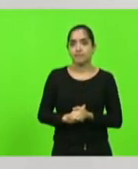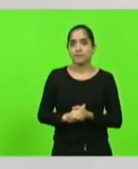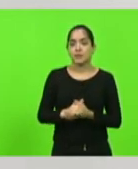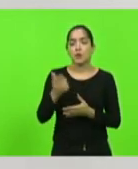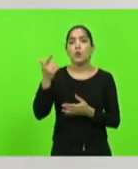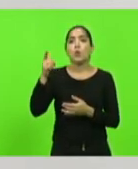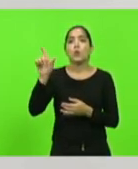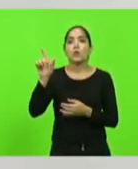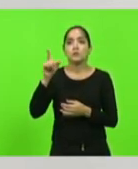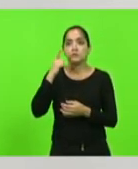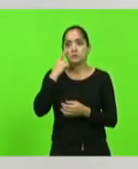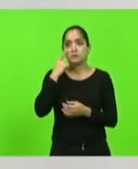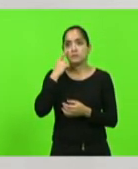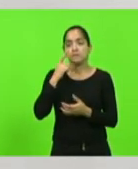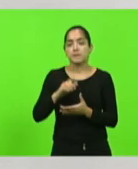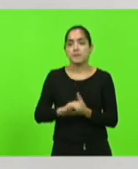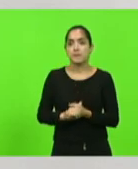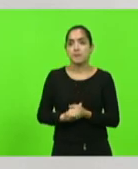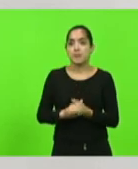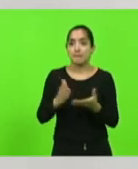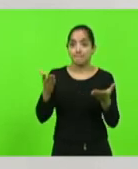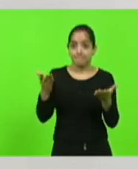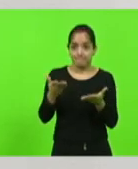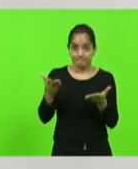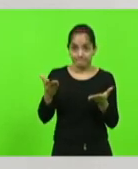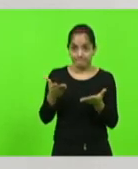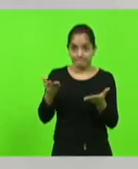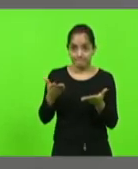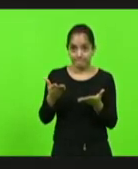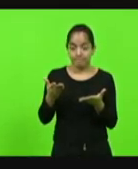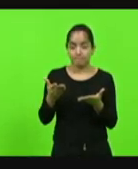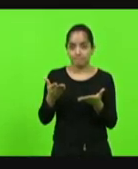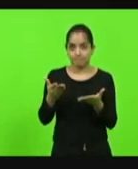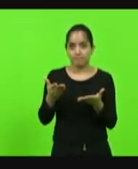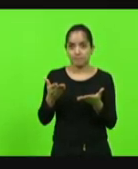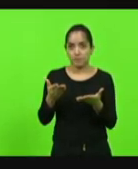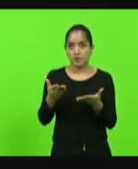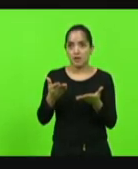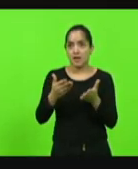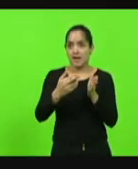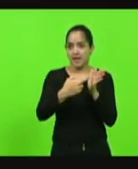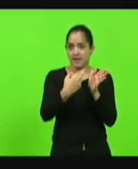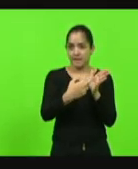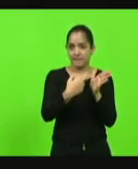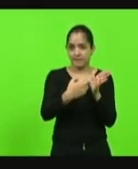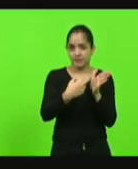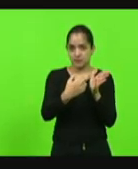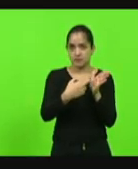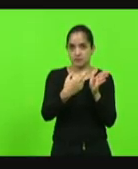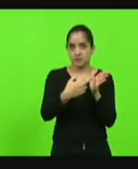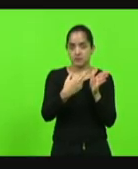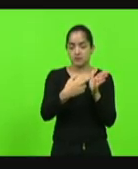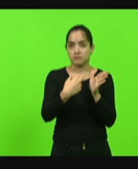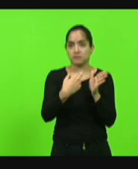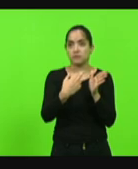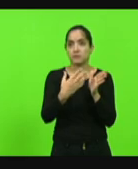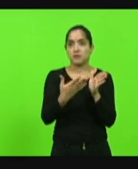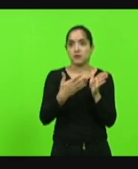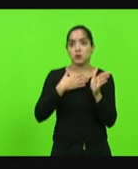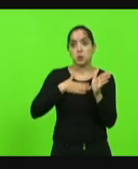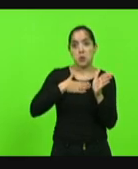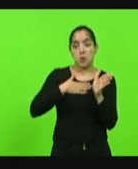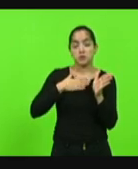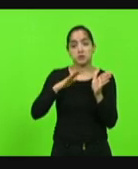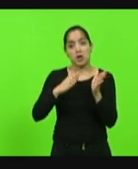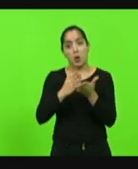próximo slide, por favor. E agora, então, carta capital, há uns que gostam, outros que